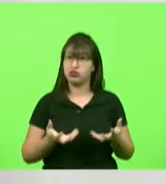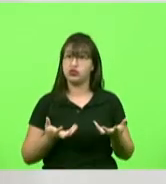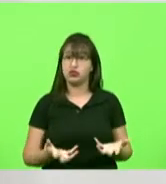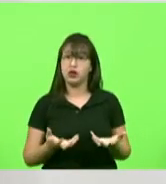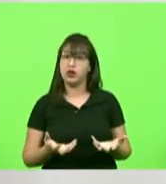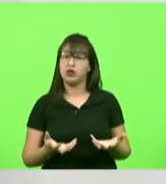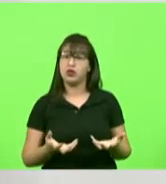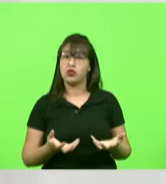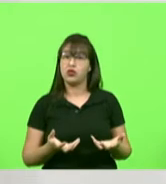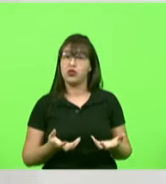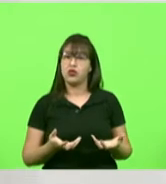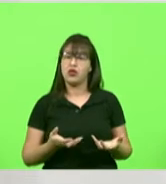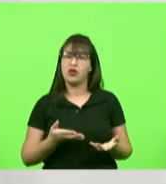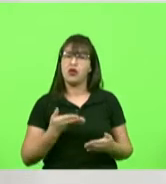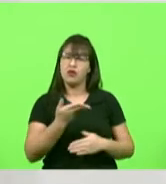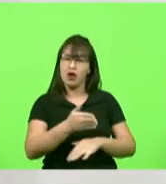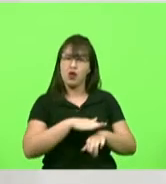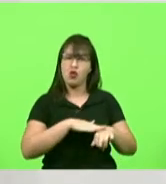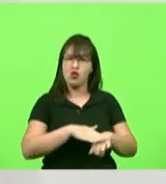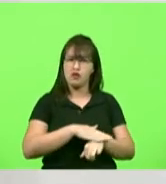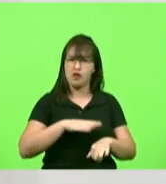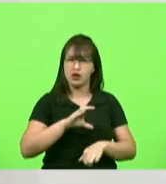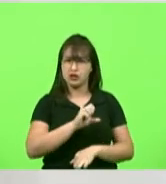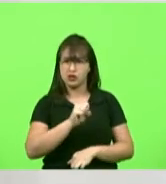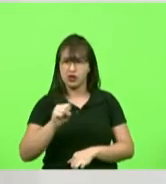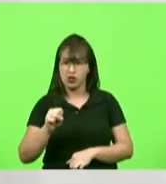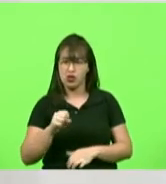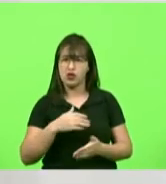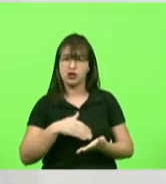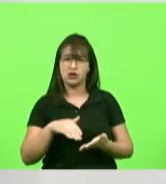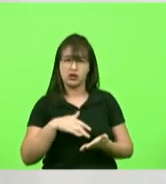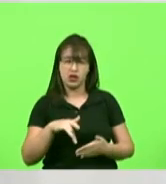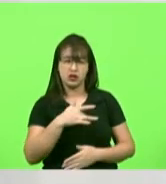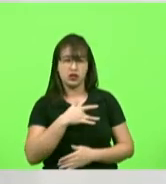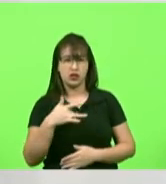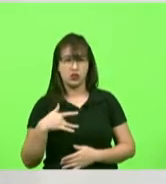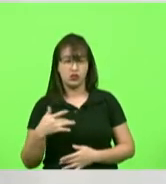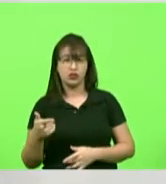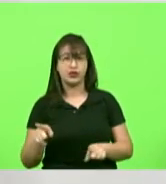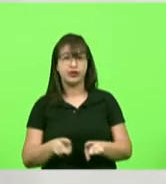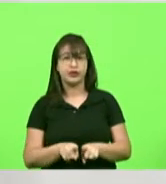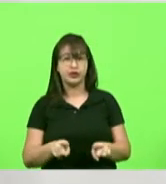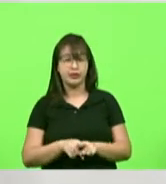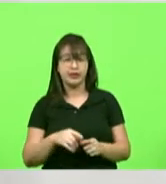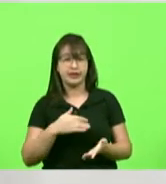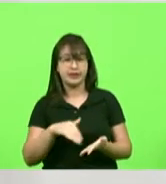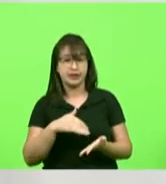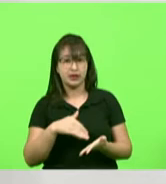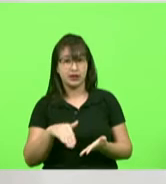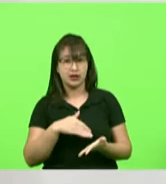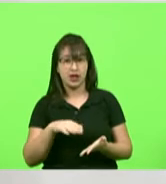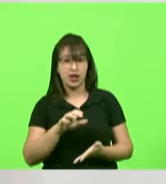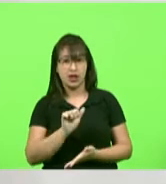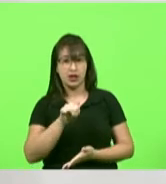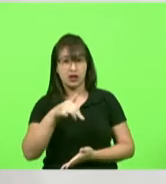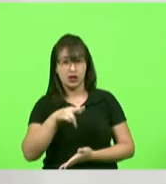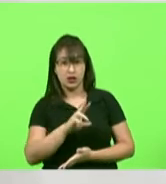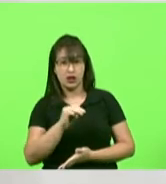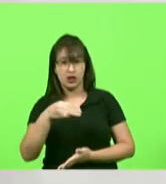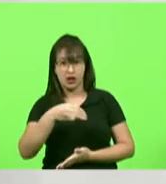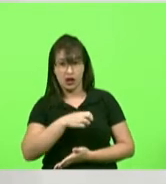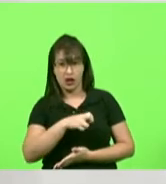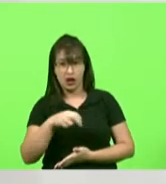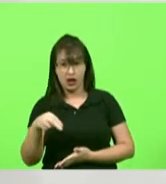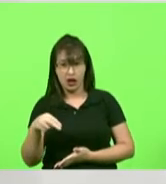contato com o COES governadora do estado secretária de saúde a nossa secretária Carmen Zanotto os procure para